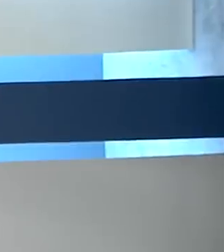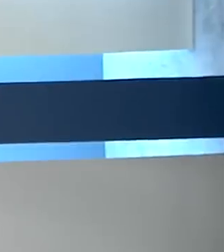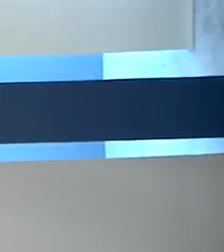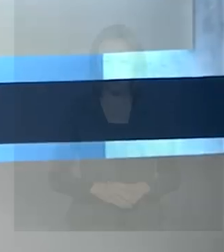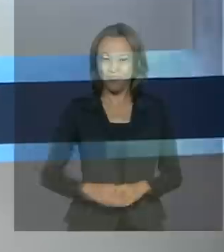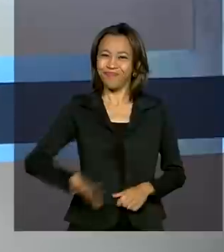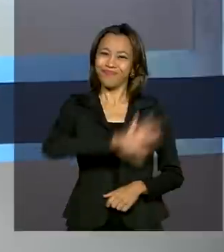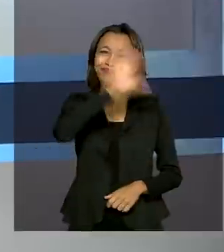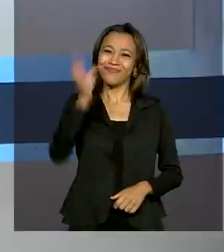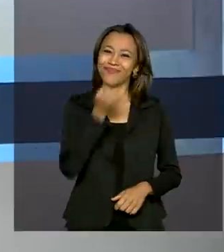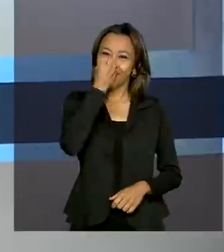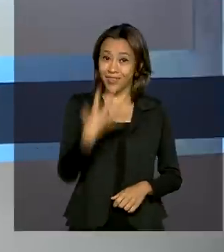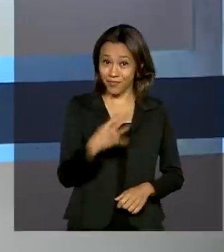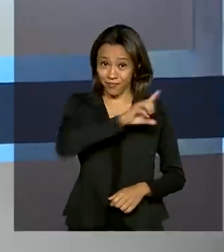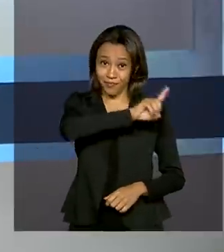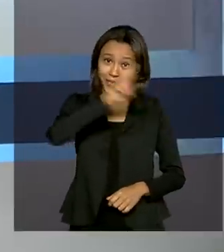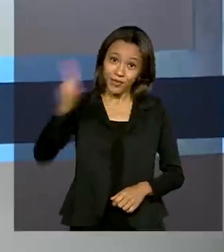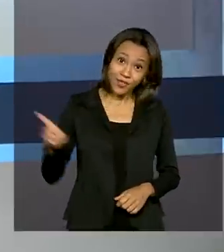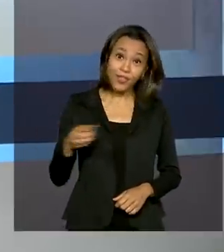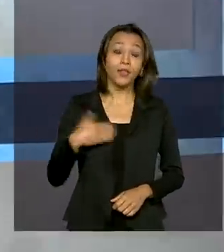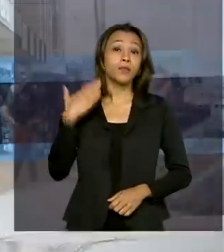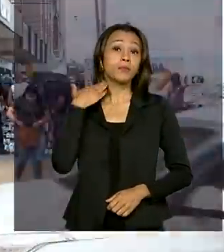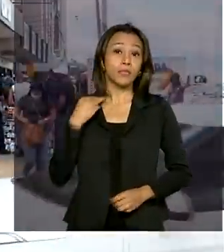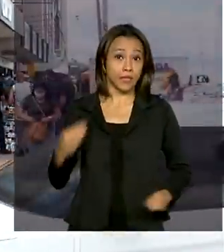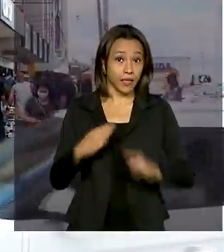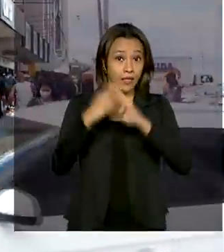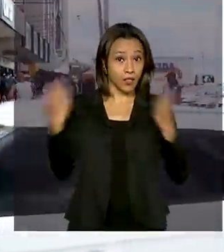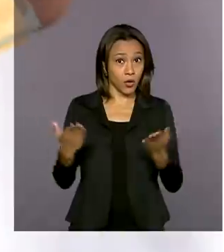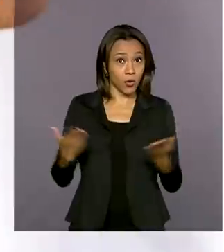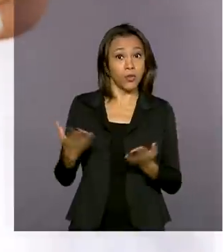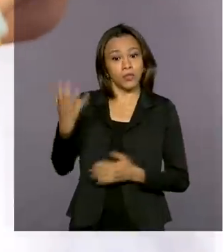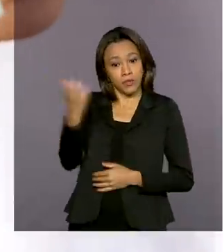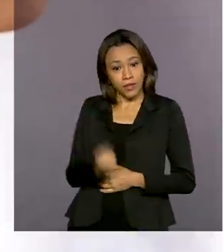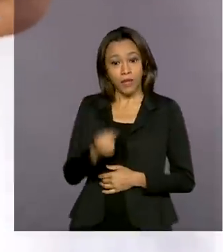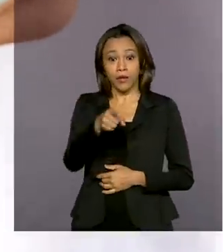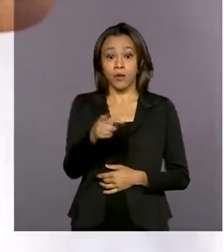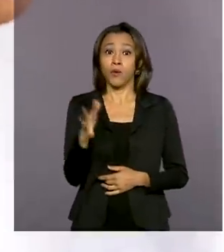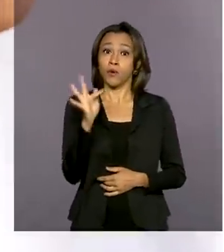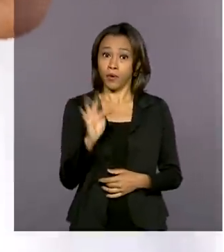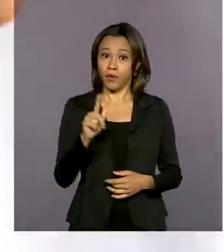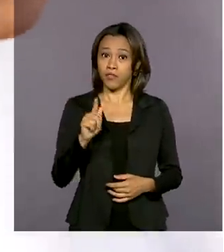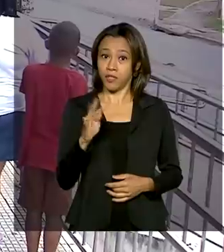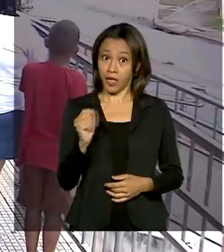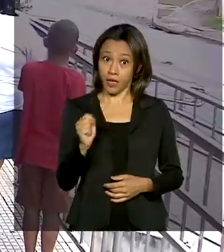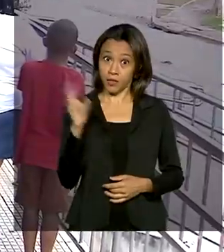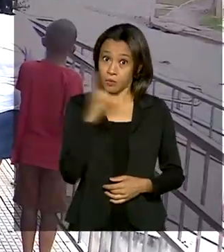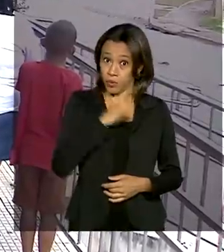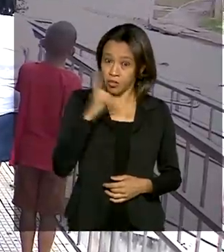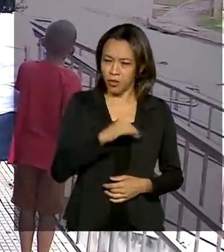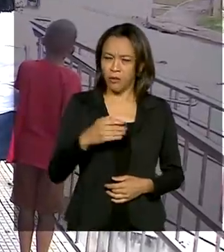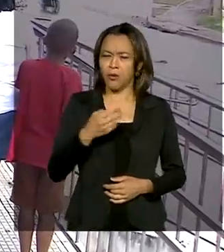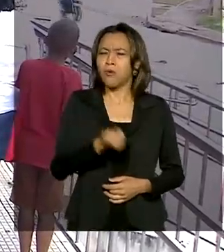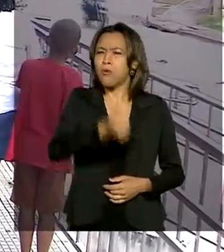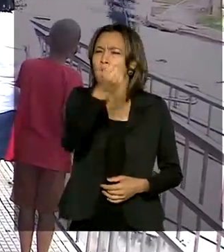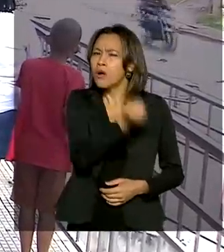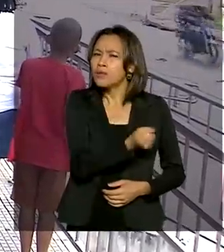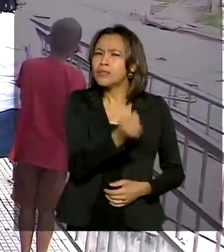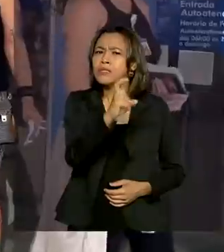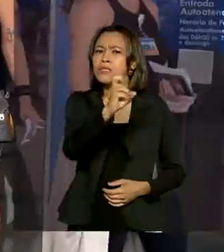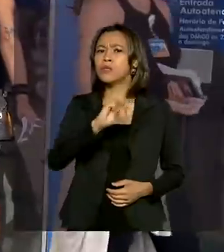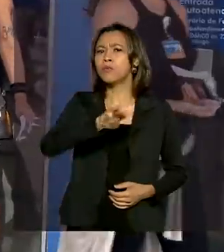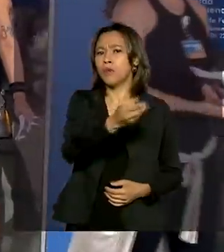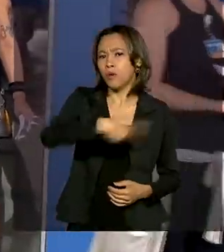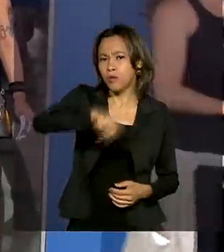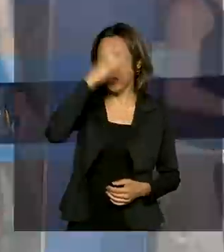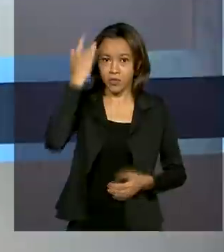Olá, bom dia. Caixa libera hoje o FGTS emergencial para quase 5 milhões de trabalhadores nascidos